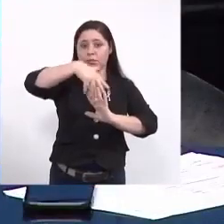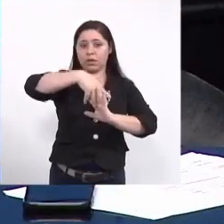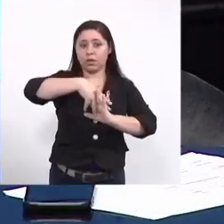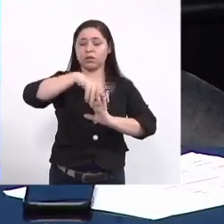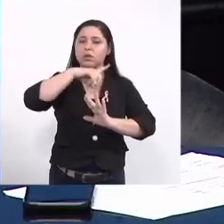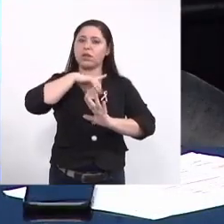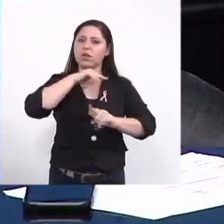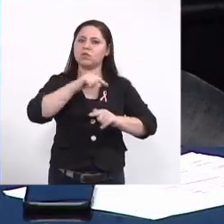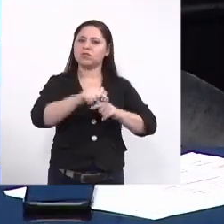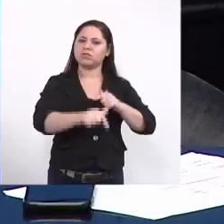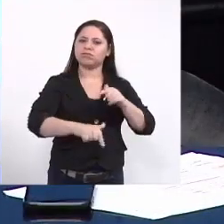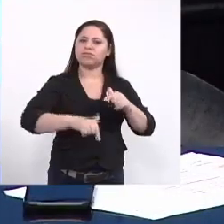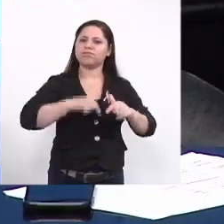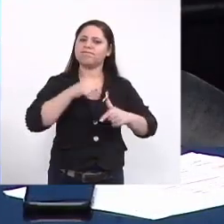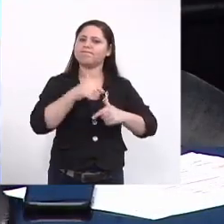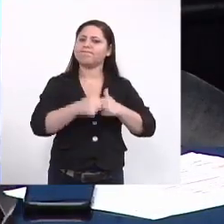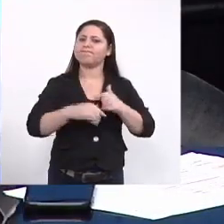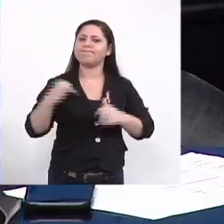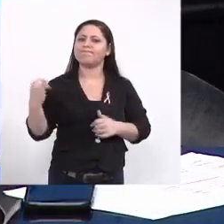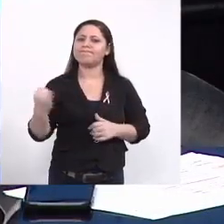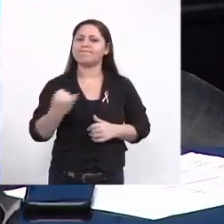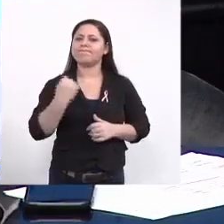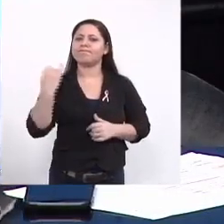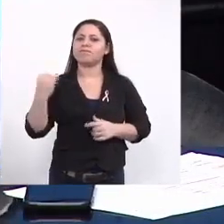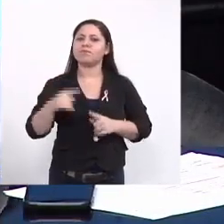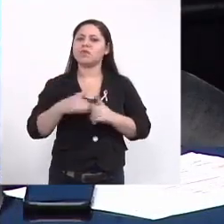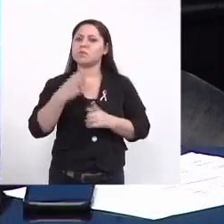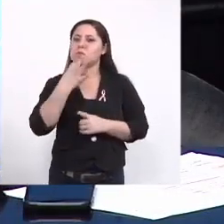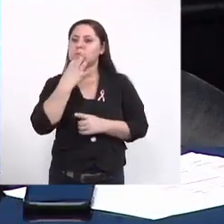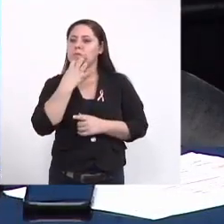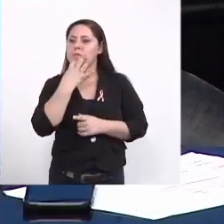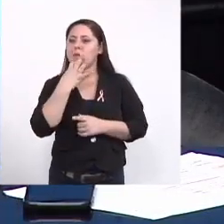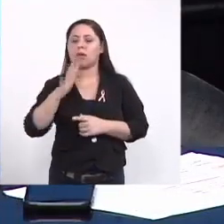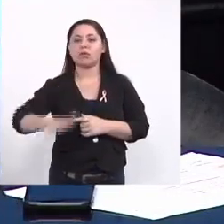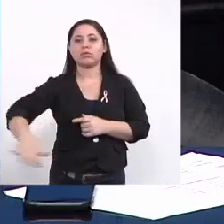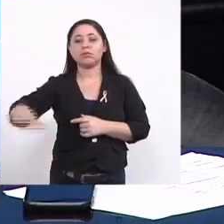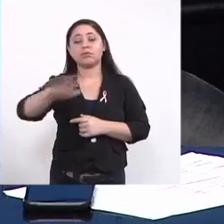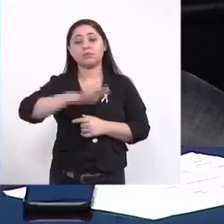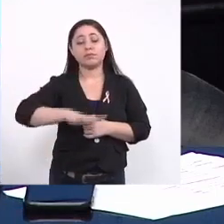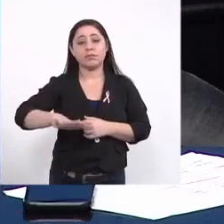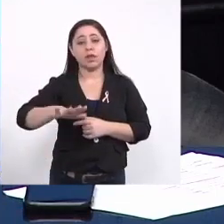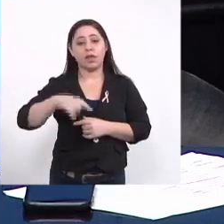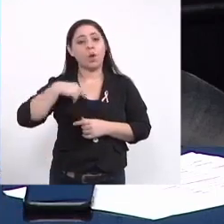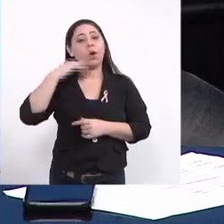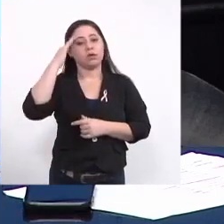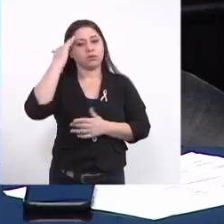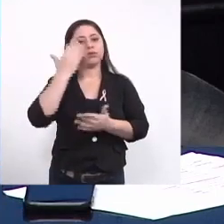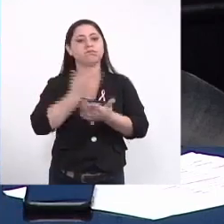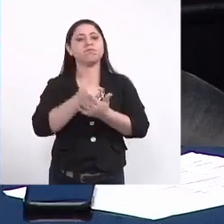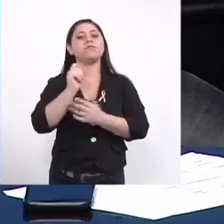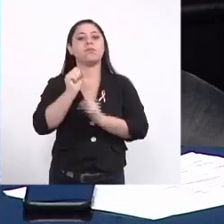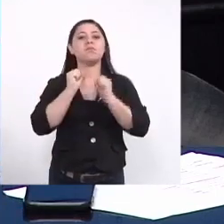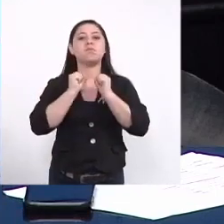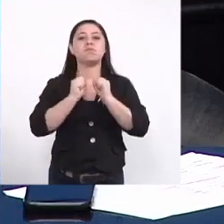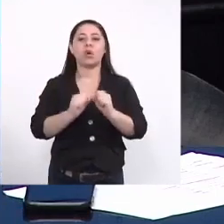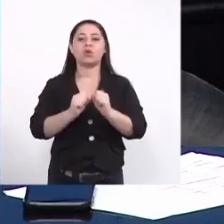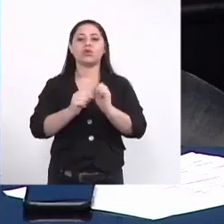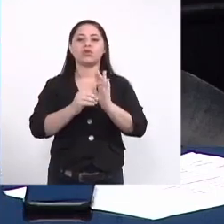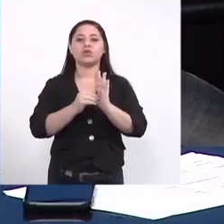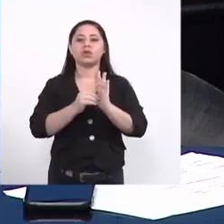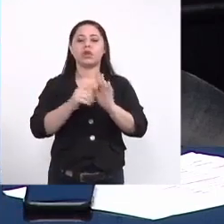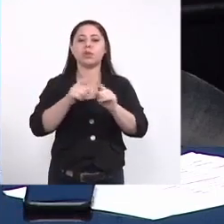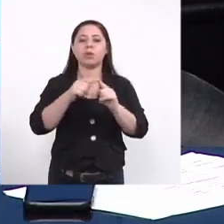todo um trabalho feito mas é desconhecido né então eu acredito que nós podemos fazer um